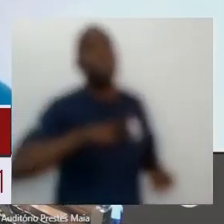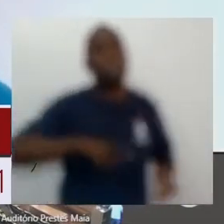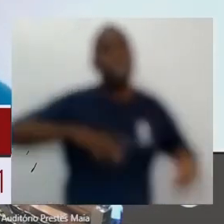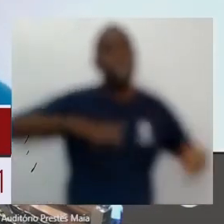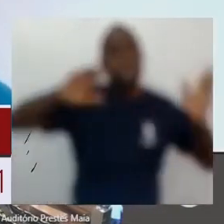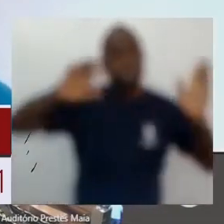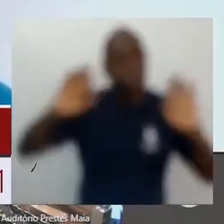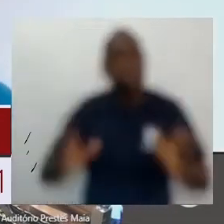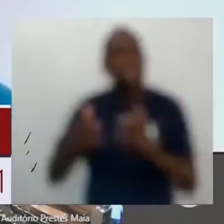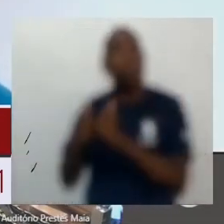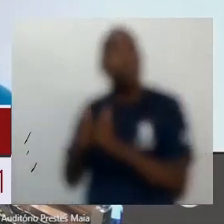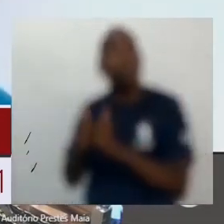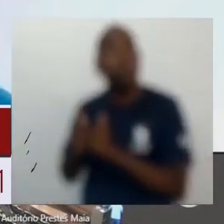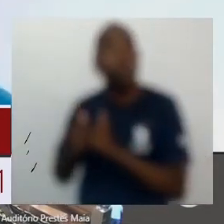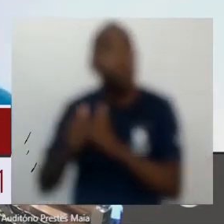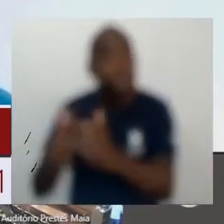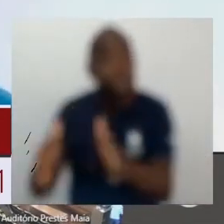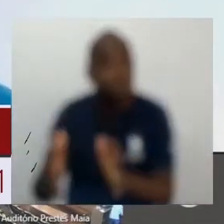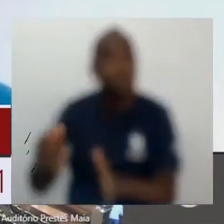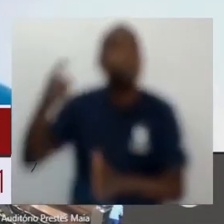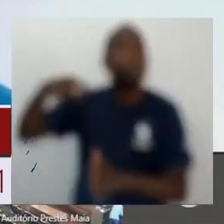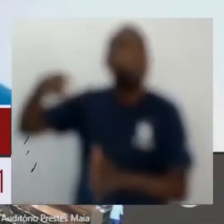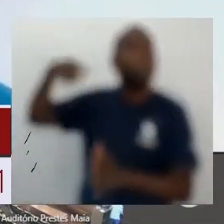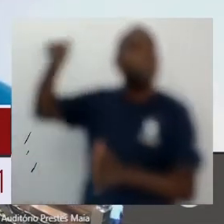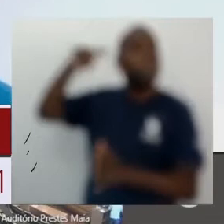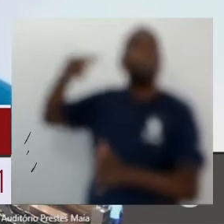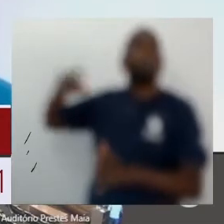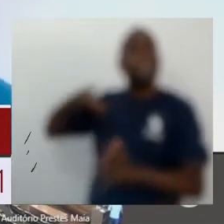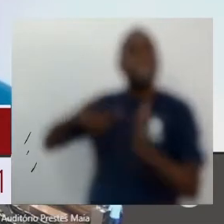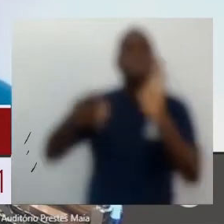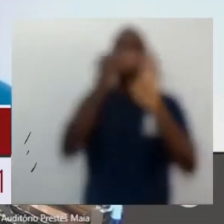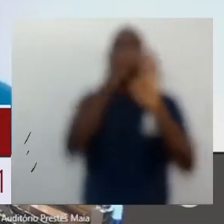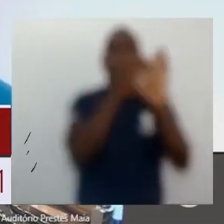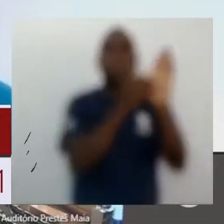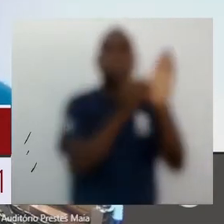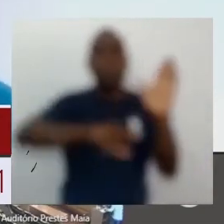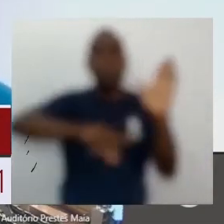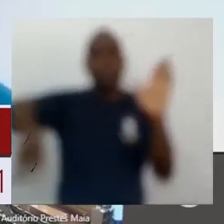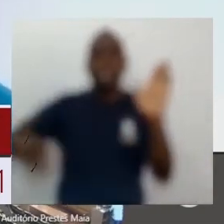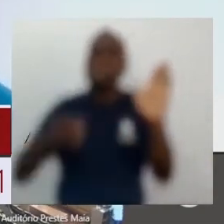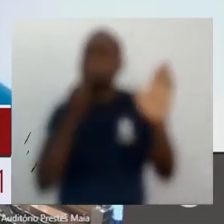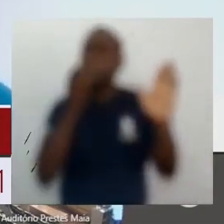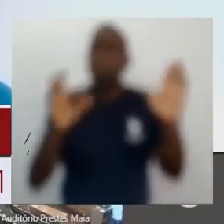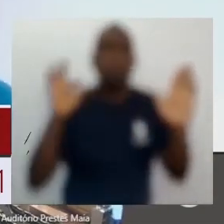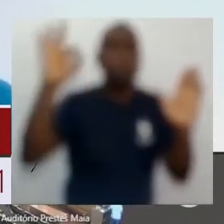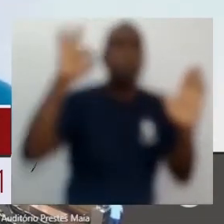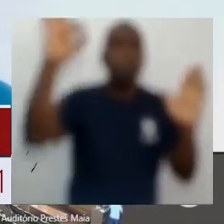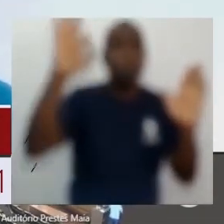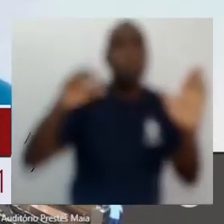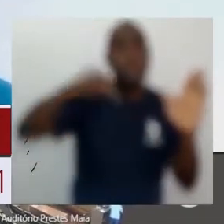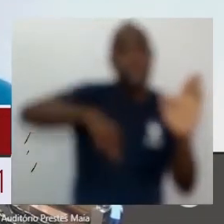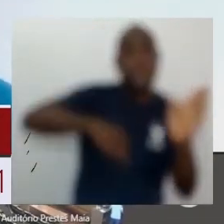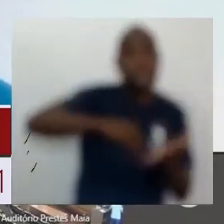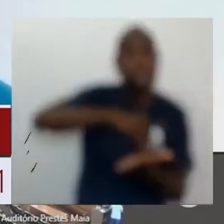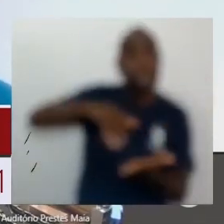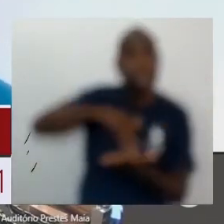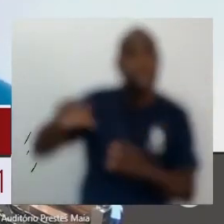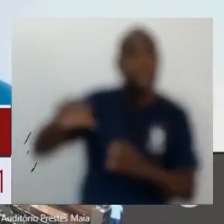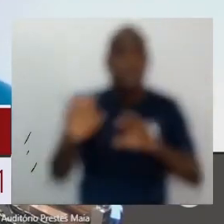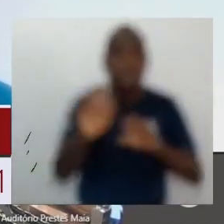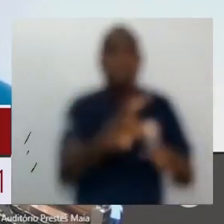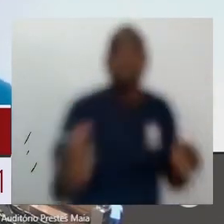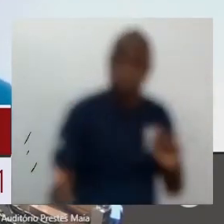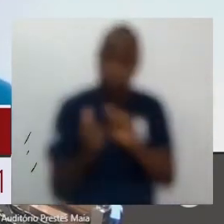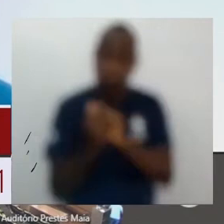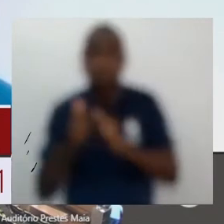alguns dias atrás, que está no site, belíssima e riquíssima. A Secretaria de Educação, sim, é uma parceira muito grande. E isso é muito